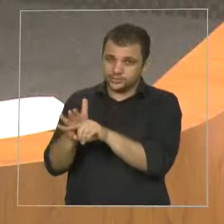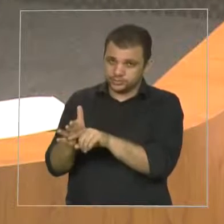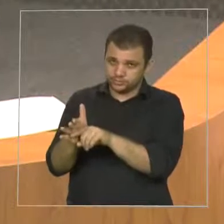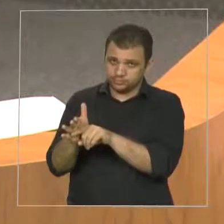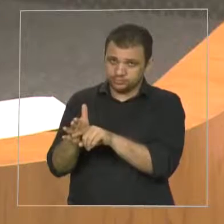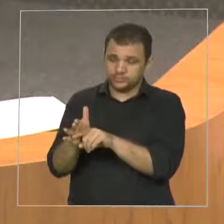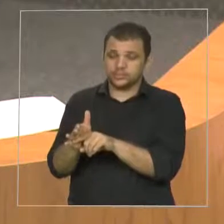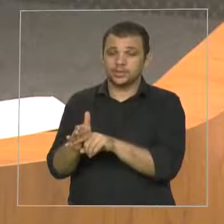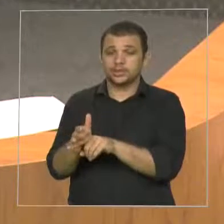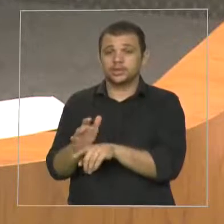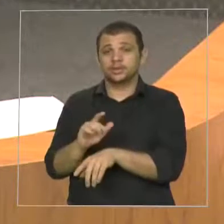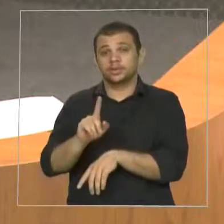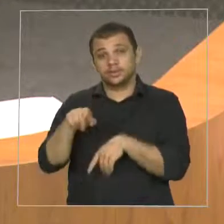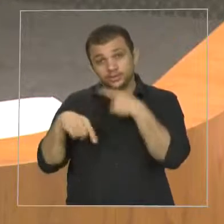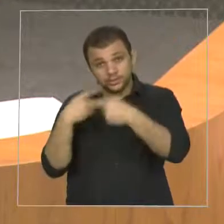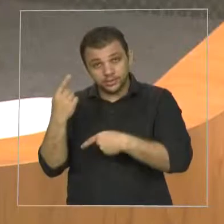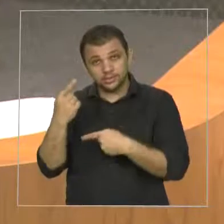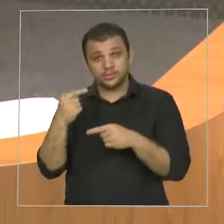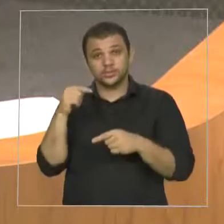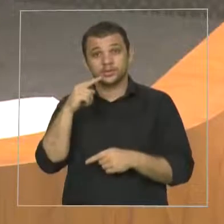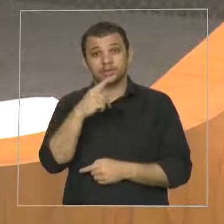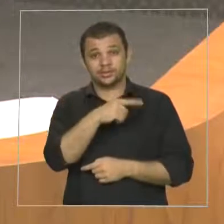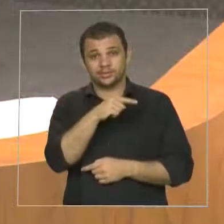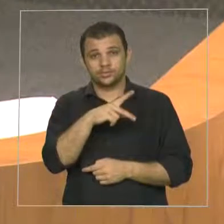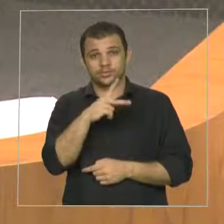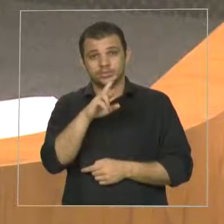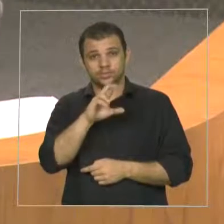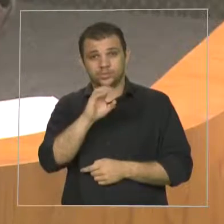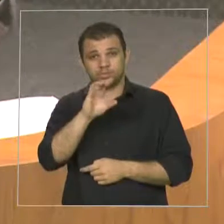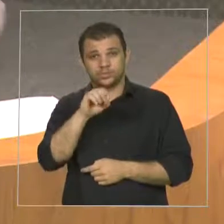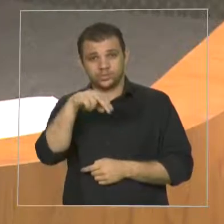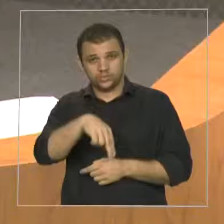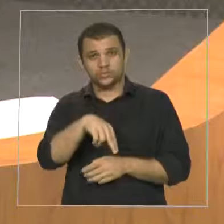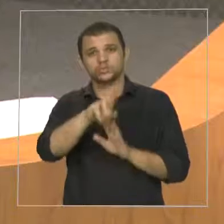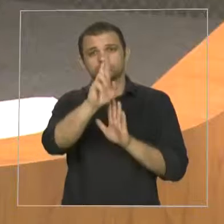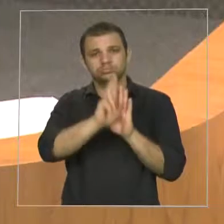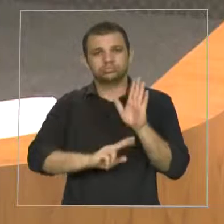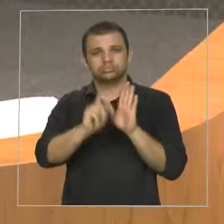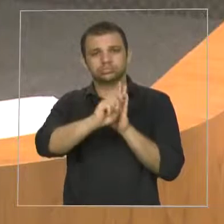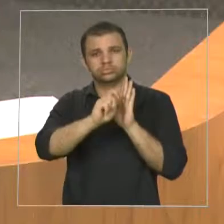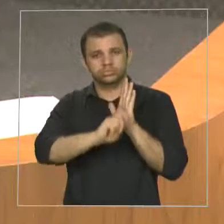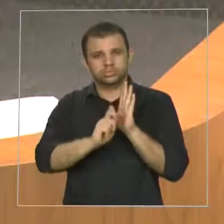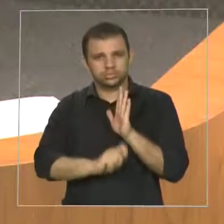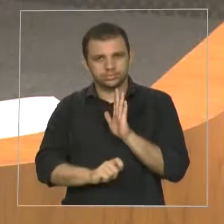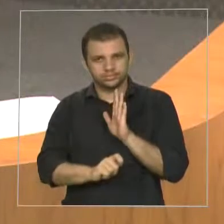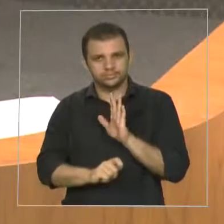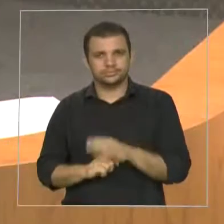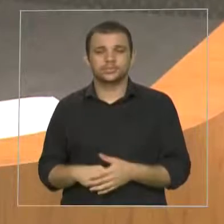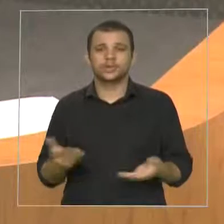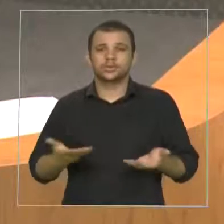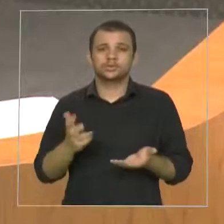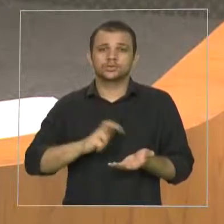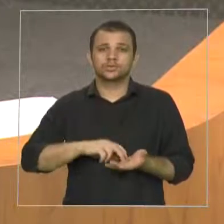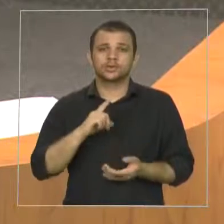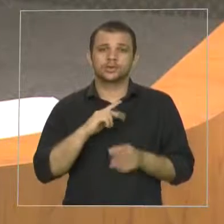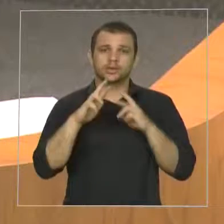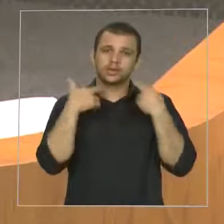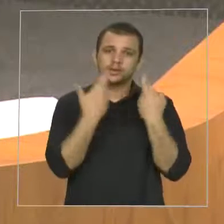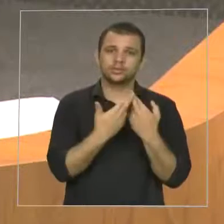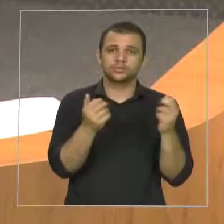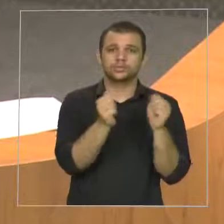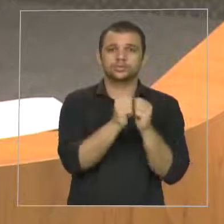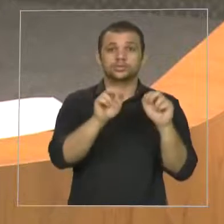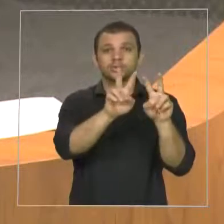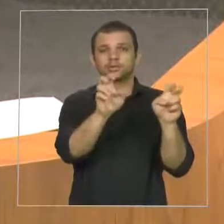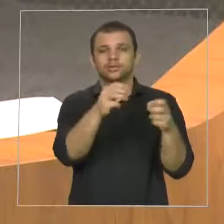que, infelizmente, não contou com a participação da MOB, por um imprevisto, mas o PROCON estava presente, através